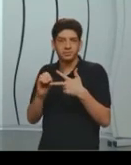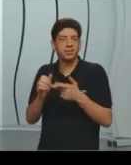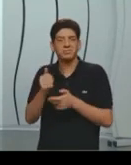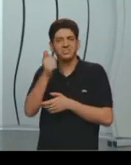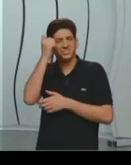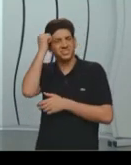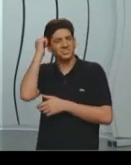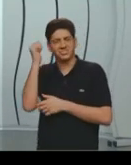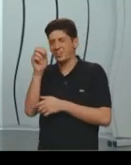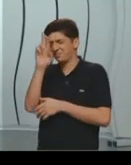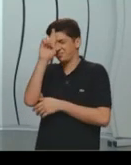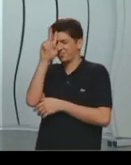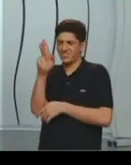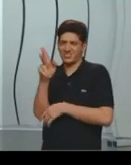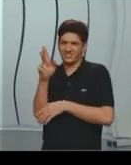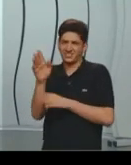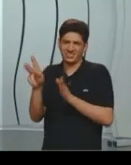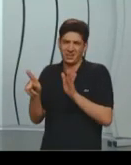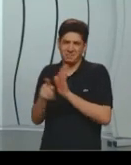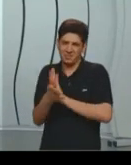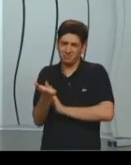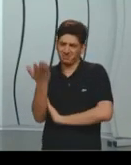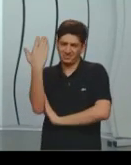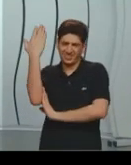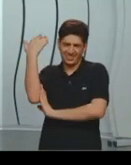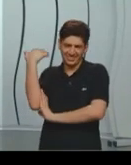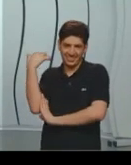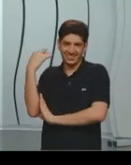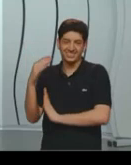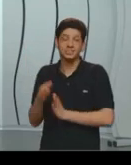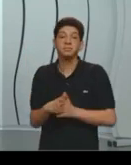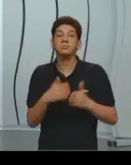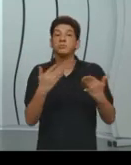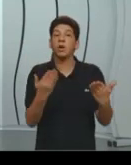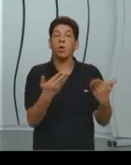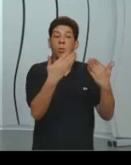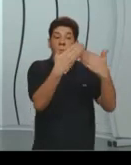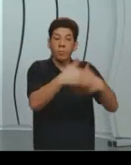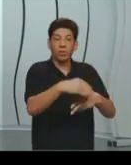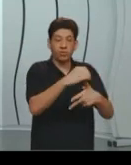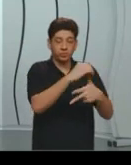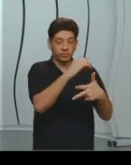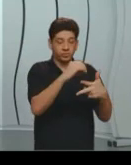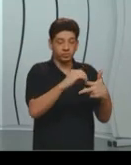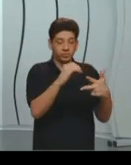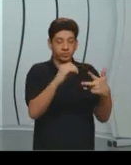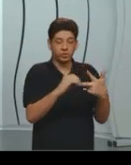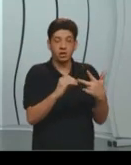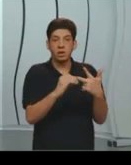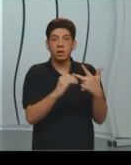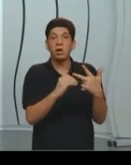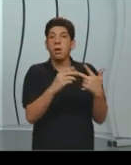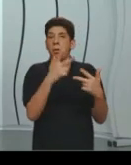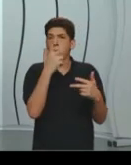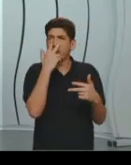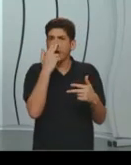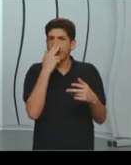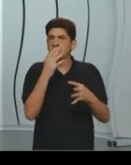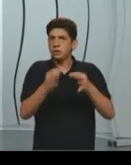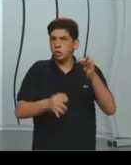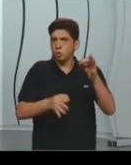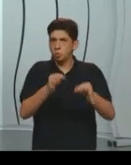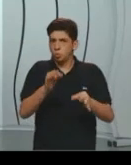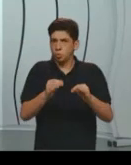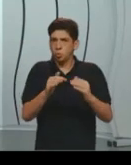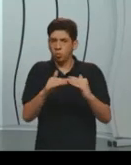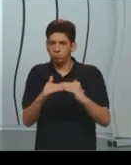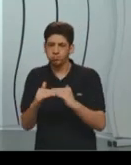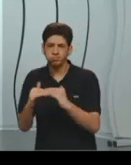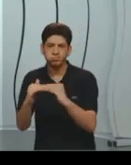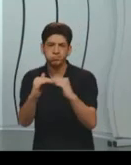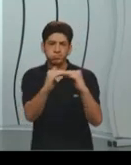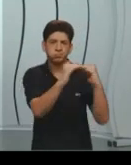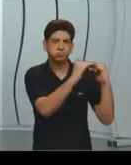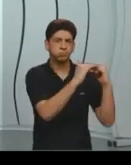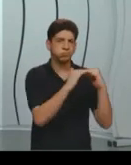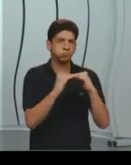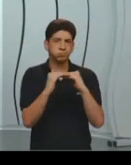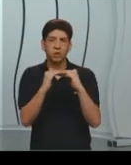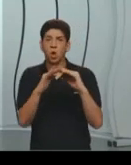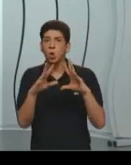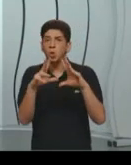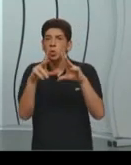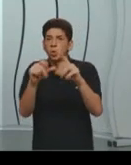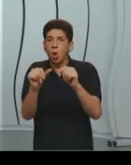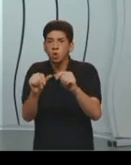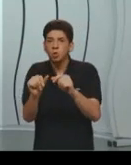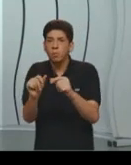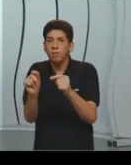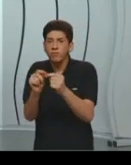é da minha época. O Enem é um processo meritocrático, que a princípio parece ser super justo, porque todo mundo faz a mesma prova, e quem